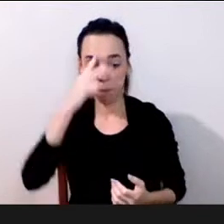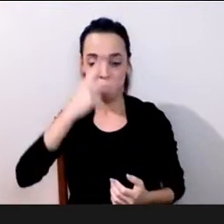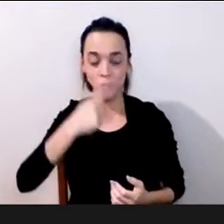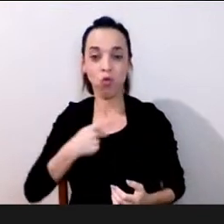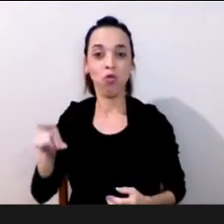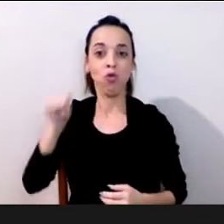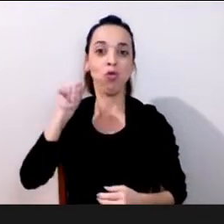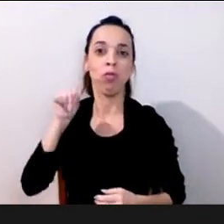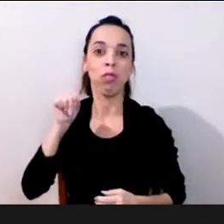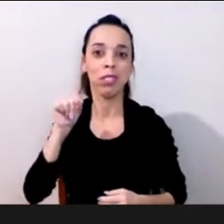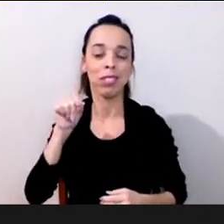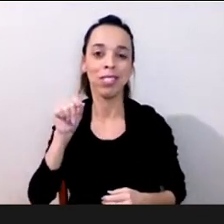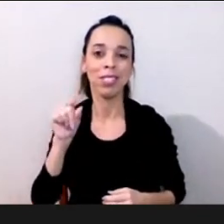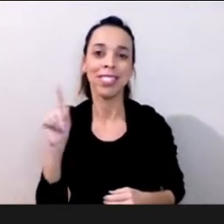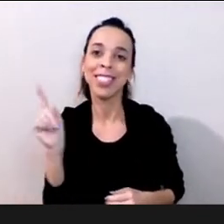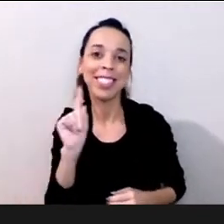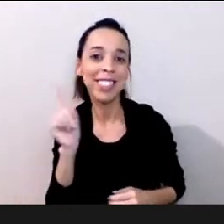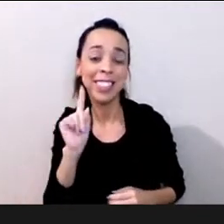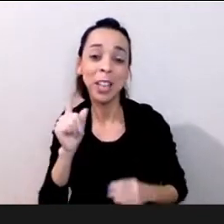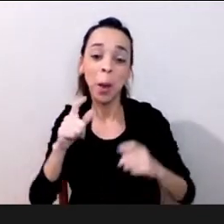inclusive ter uma guerra das escadas